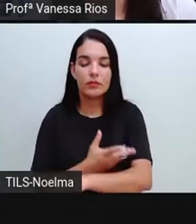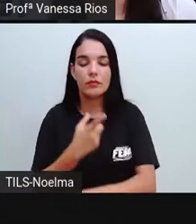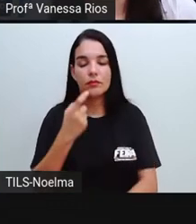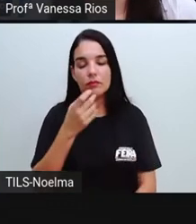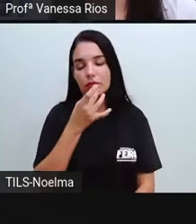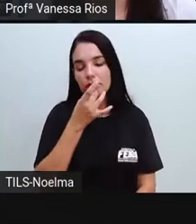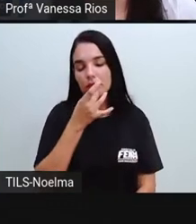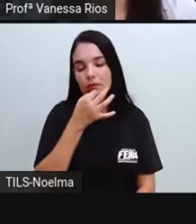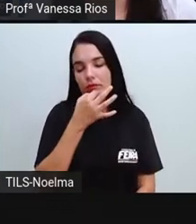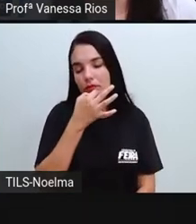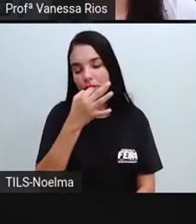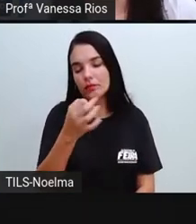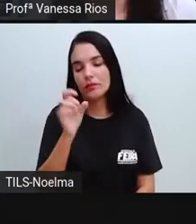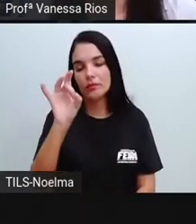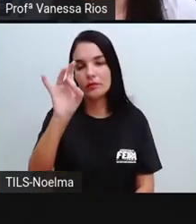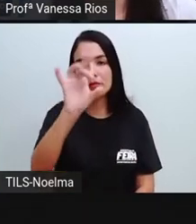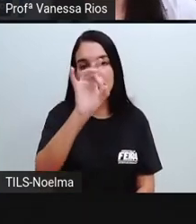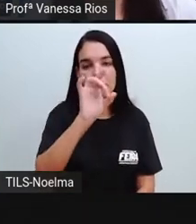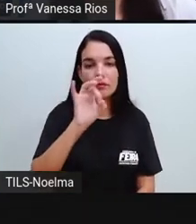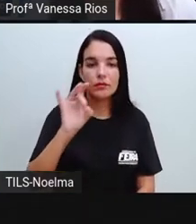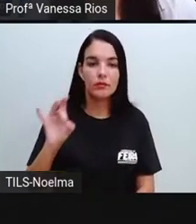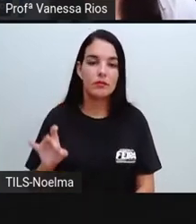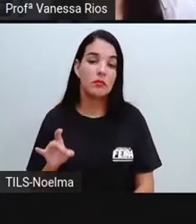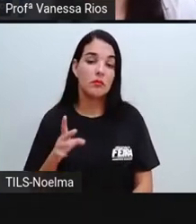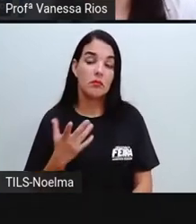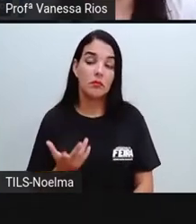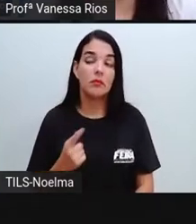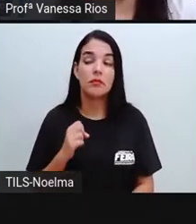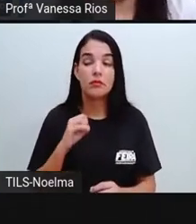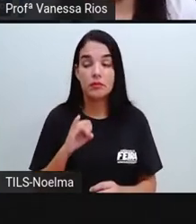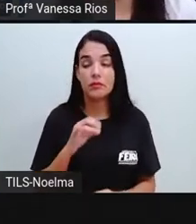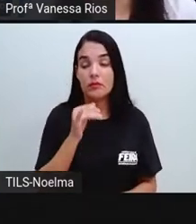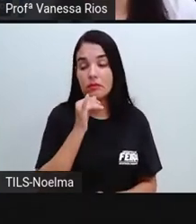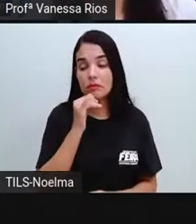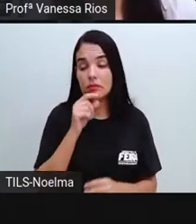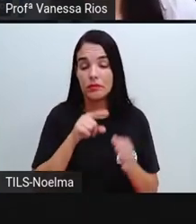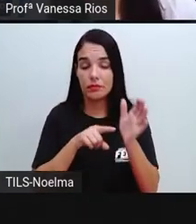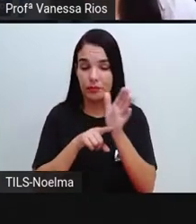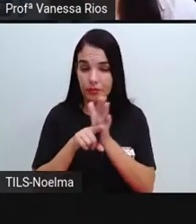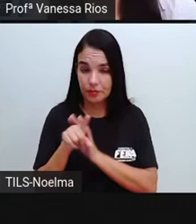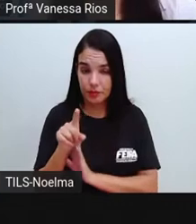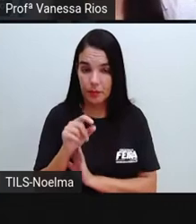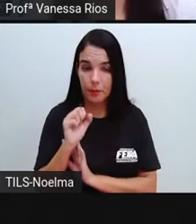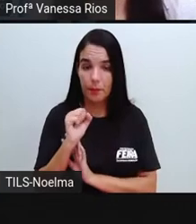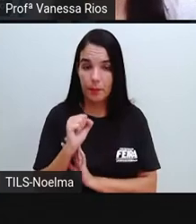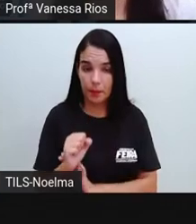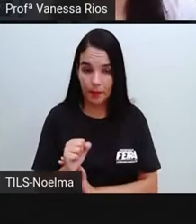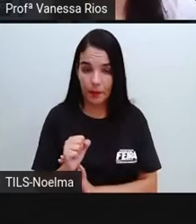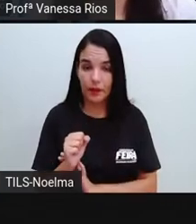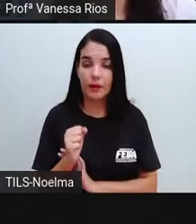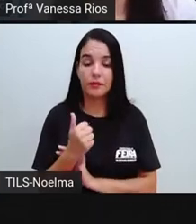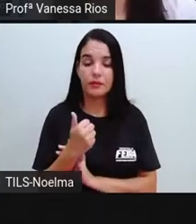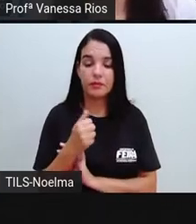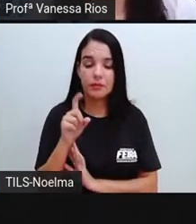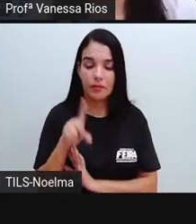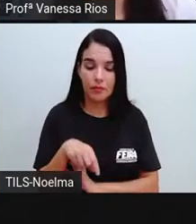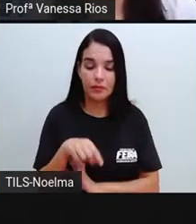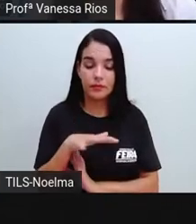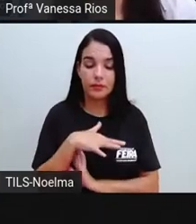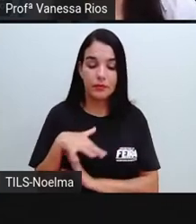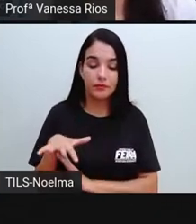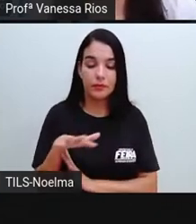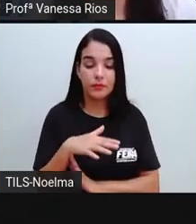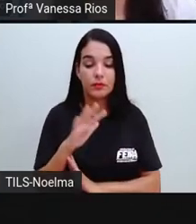pergunta, a resposta pode ser de forma geral, mas ela pode sim trazer a opinião e